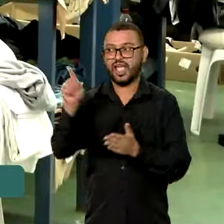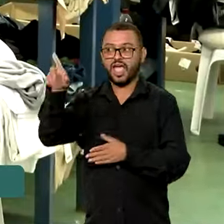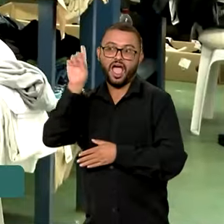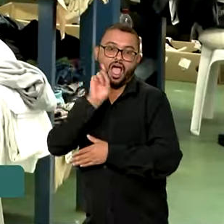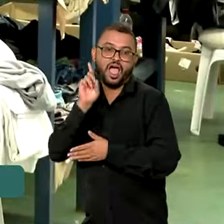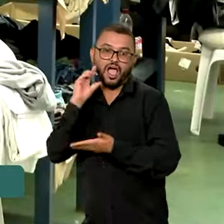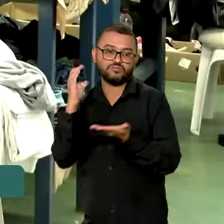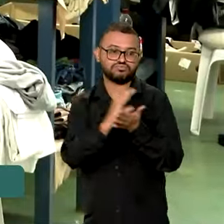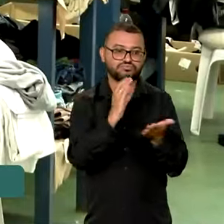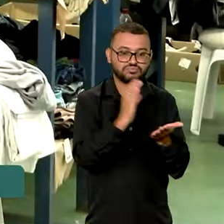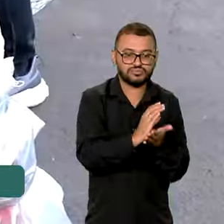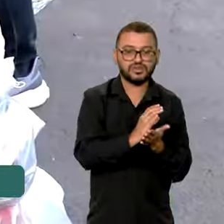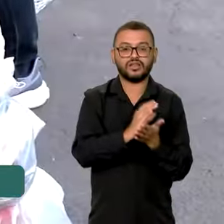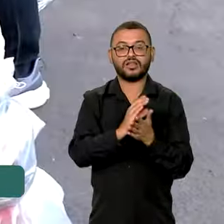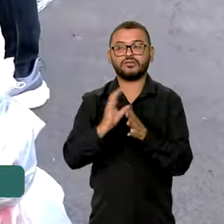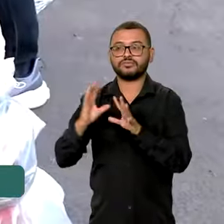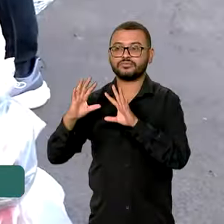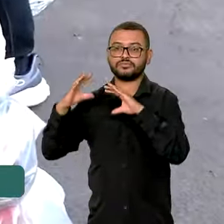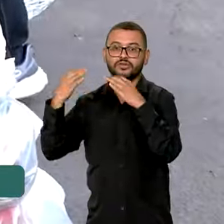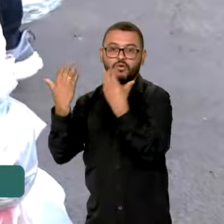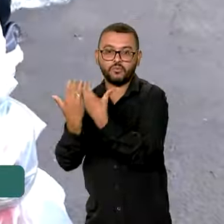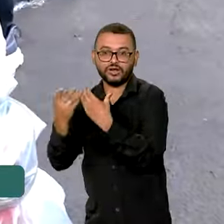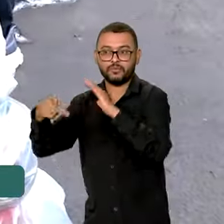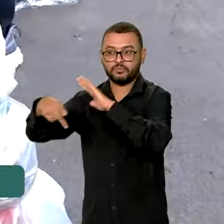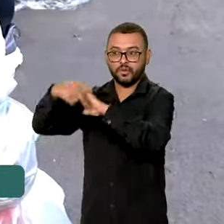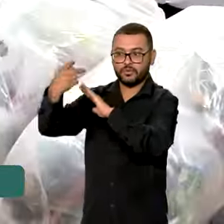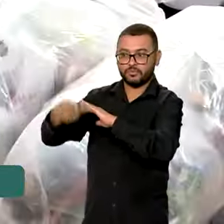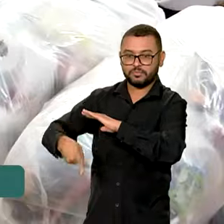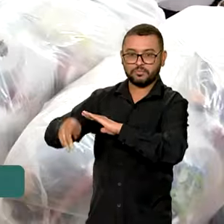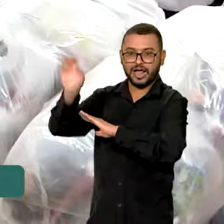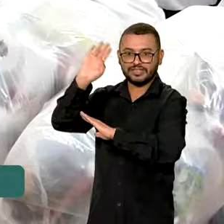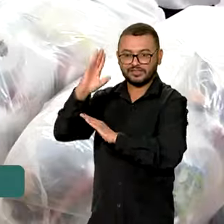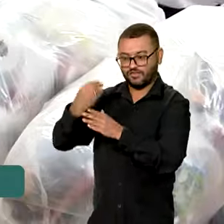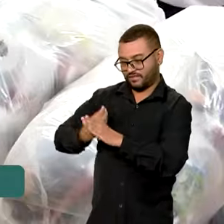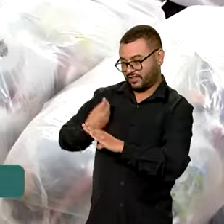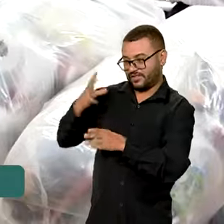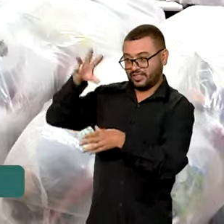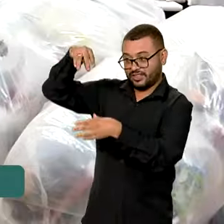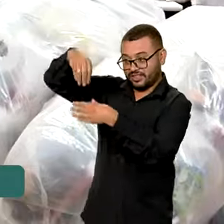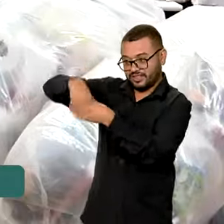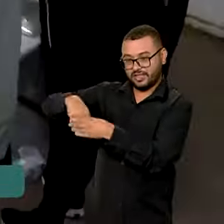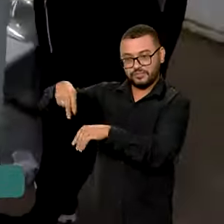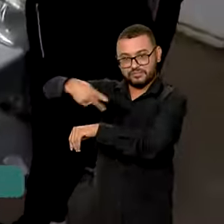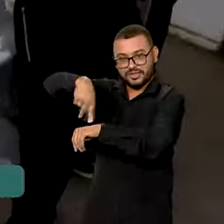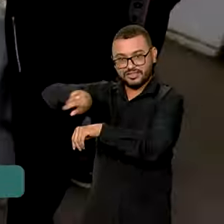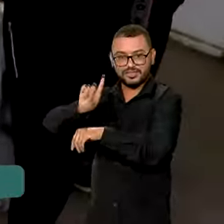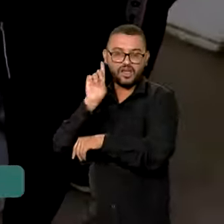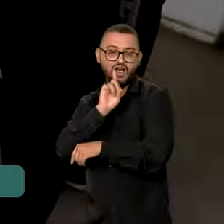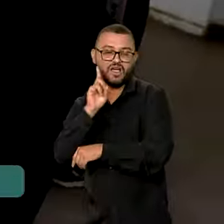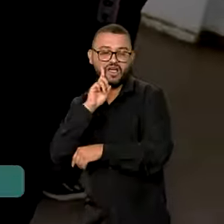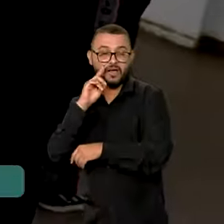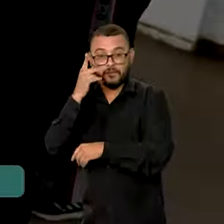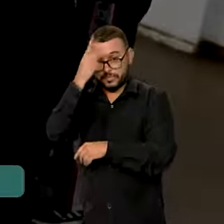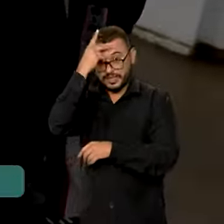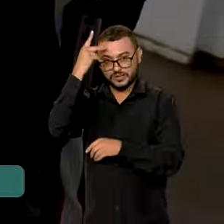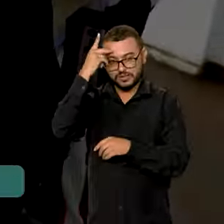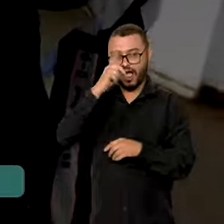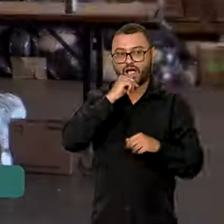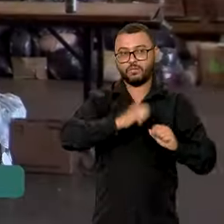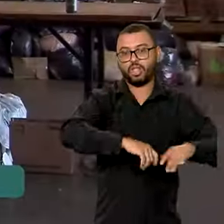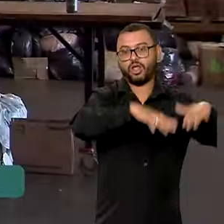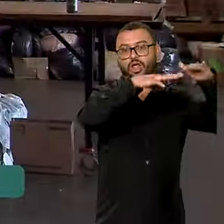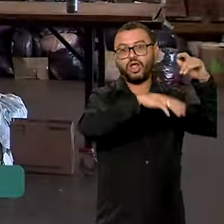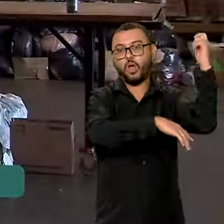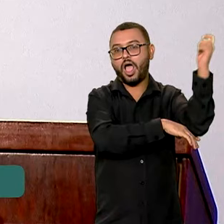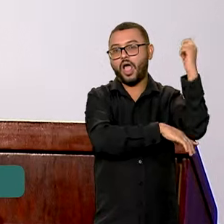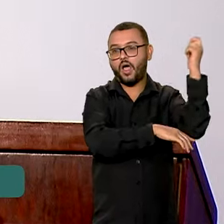americano e da comunidade brasileira radicada nos Estados Unidos para as vítimas das enchentes do Rio